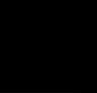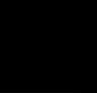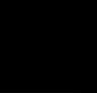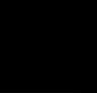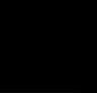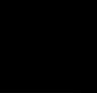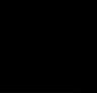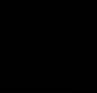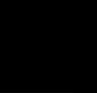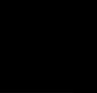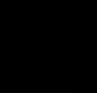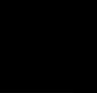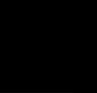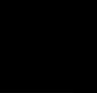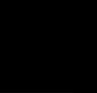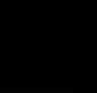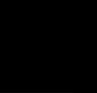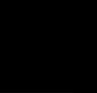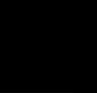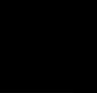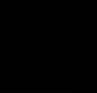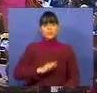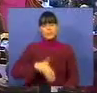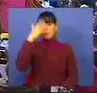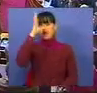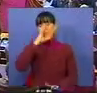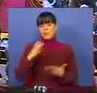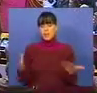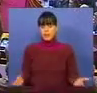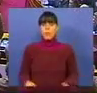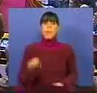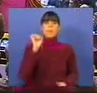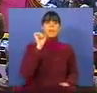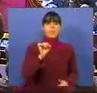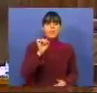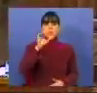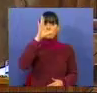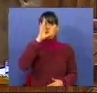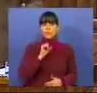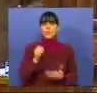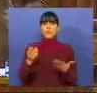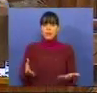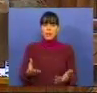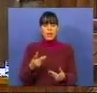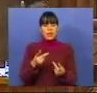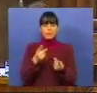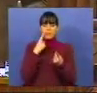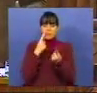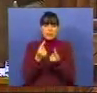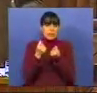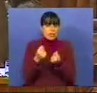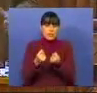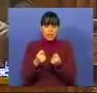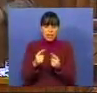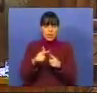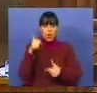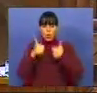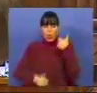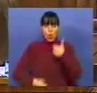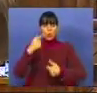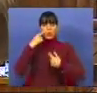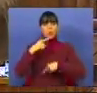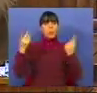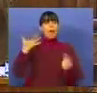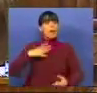Sr. Deputado Francisco Louçã. Sr. Primeiro-Ministro, o seu Governo detesta os concursos públicos, quer